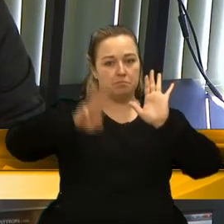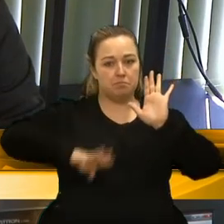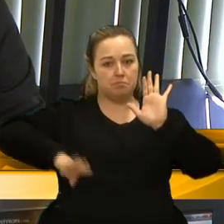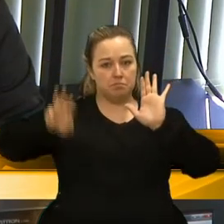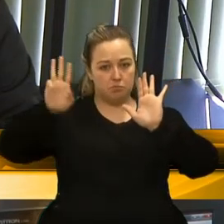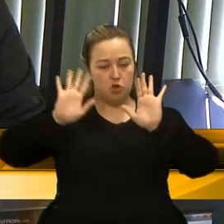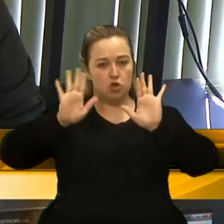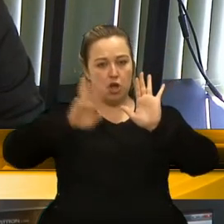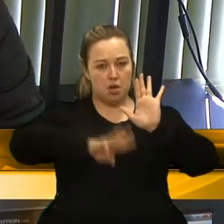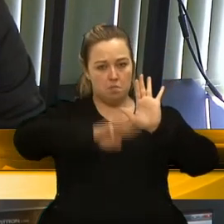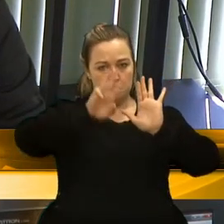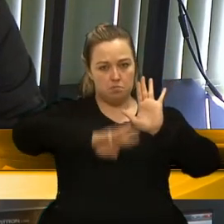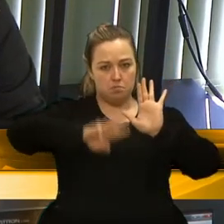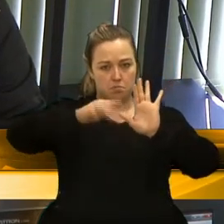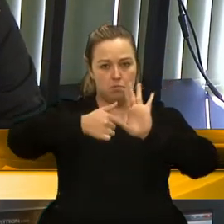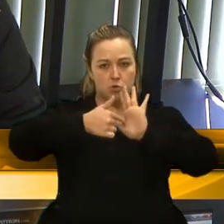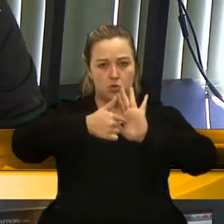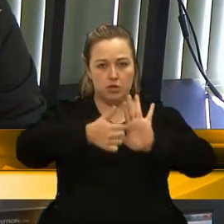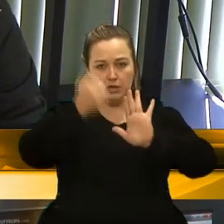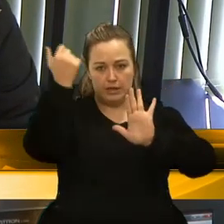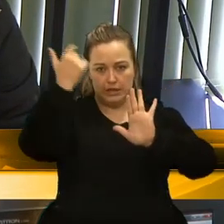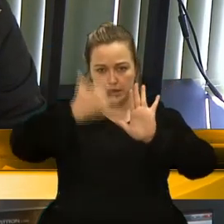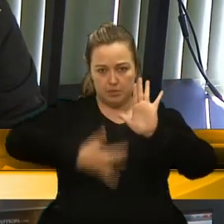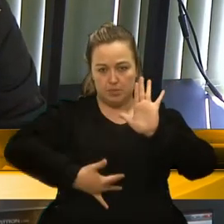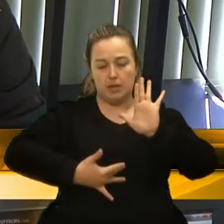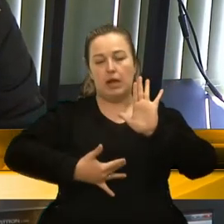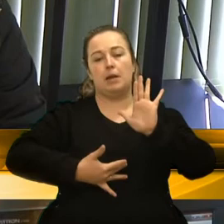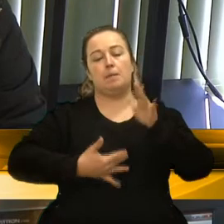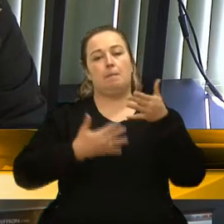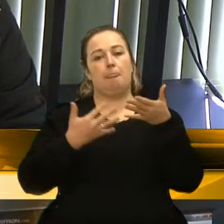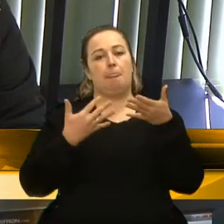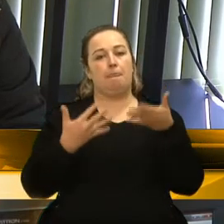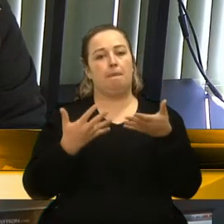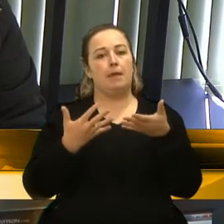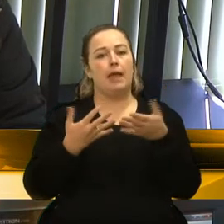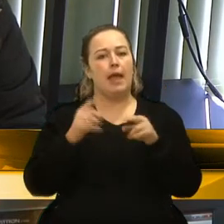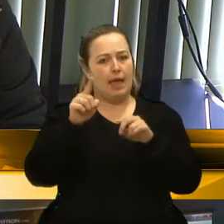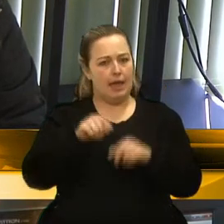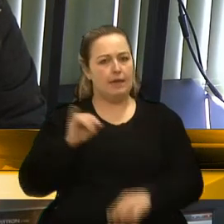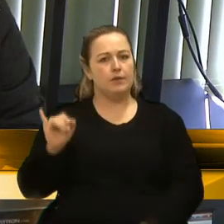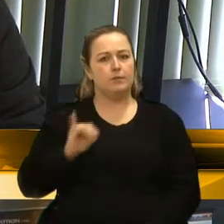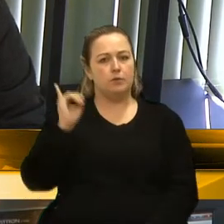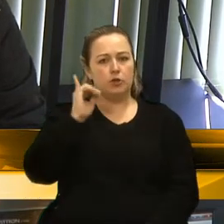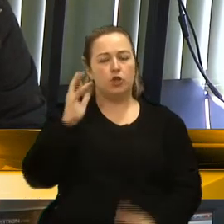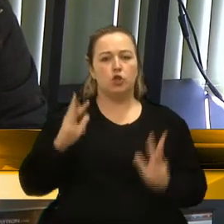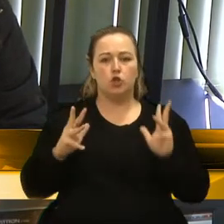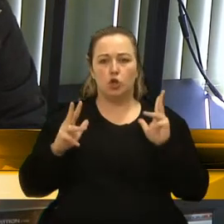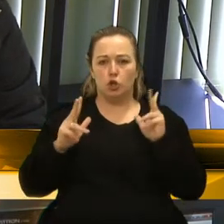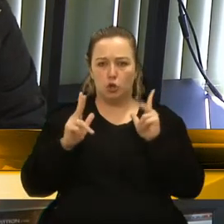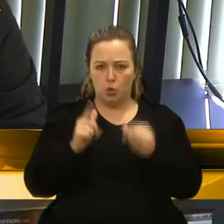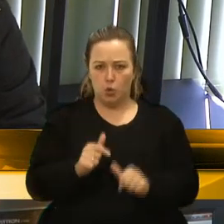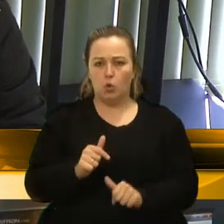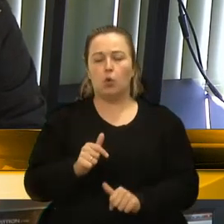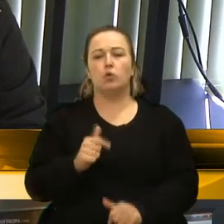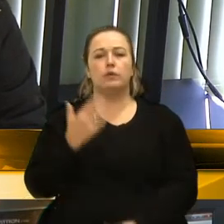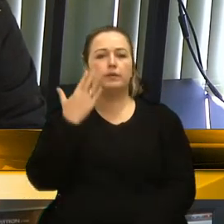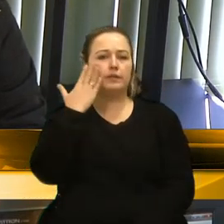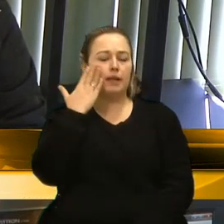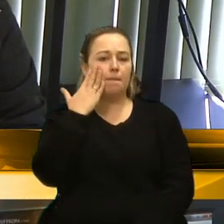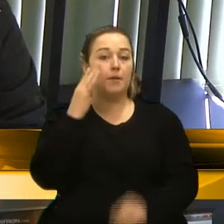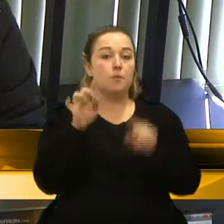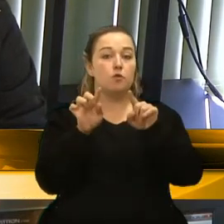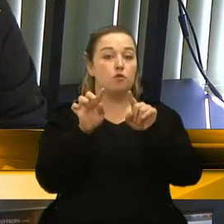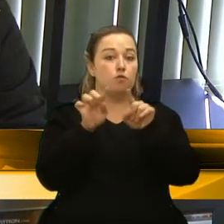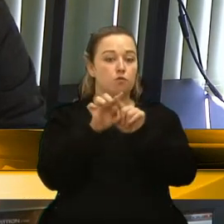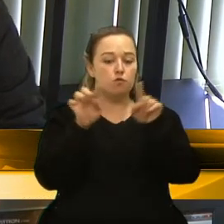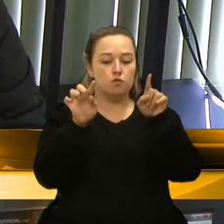a proposição. Acho que é importante dizer que todos nós reconhecemos o trabalho essencial que os servidores estão